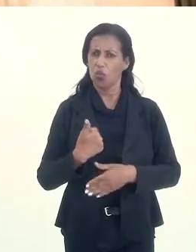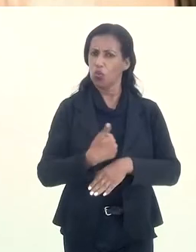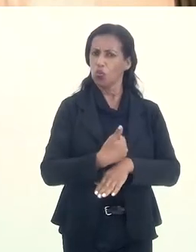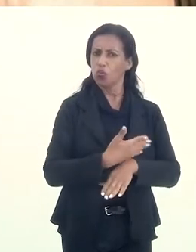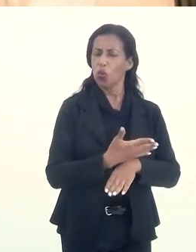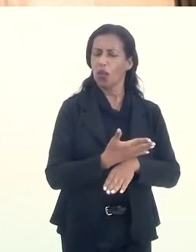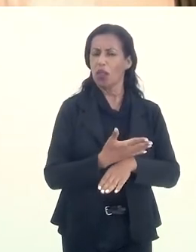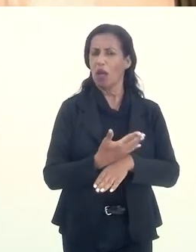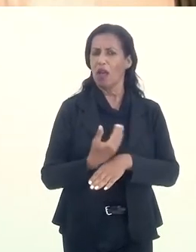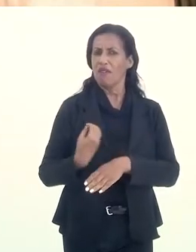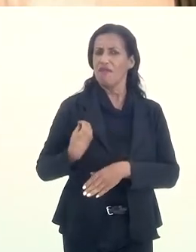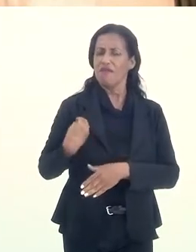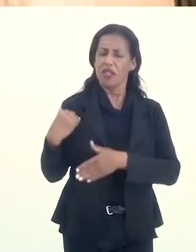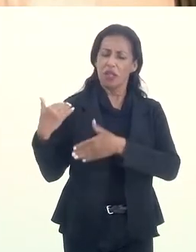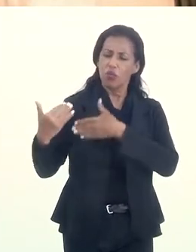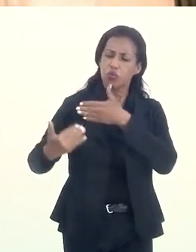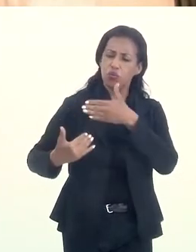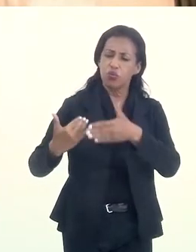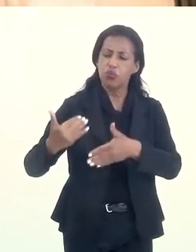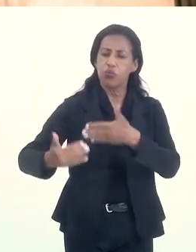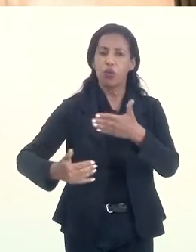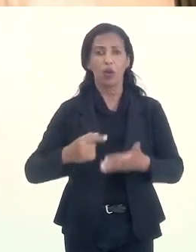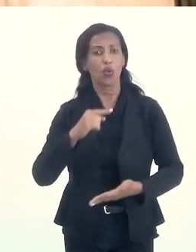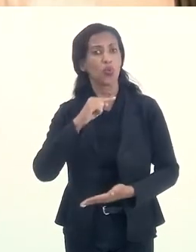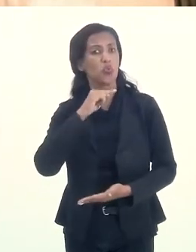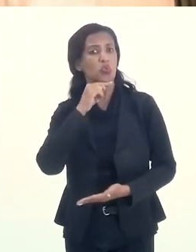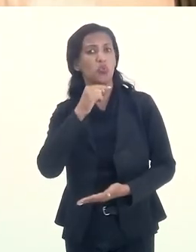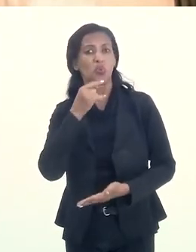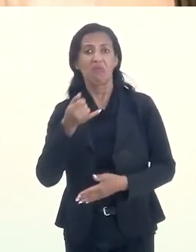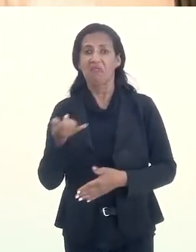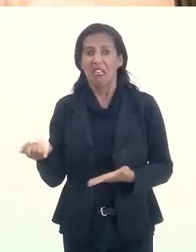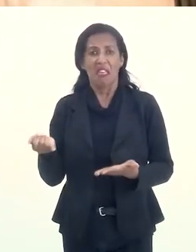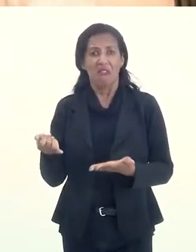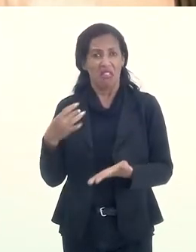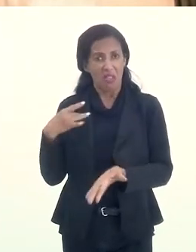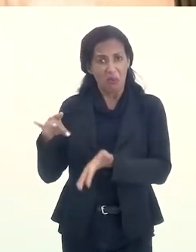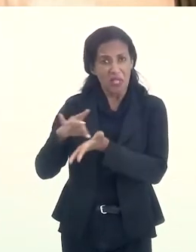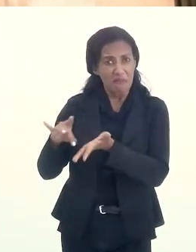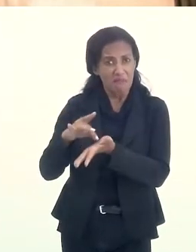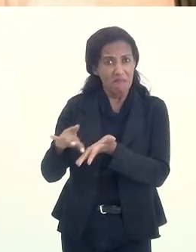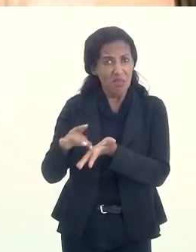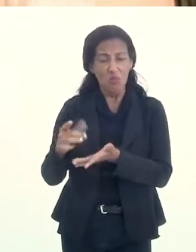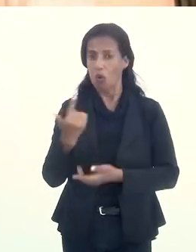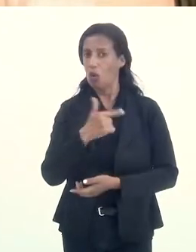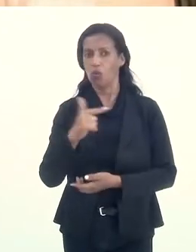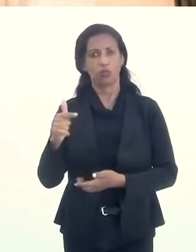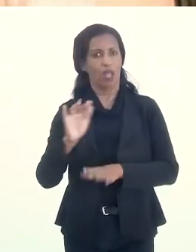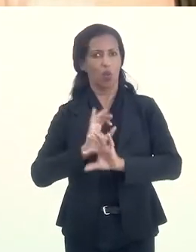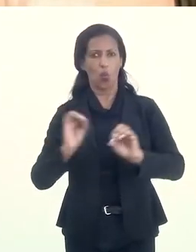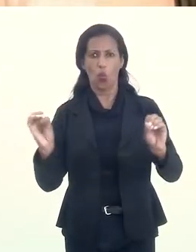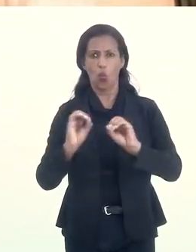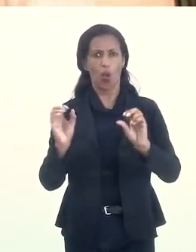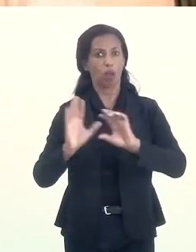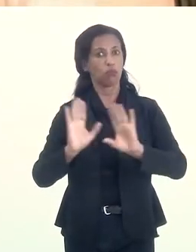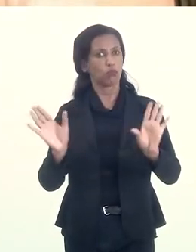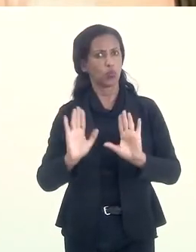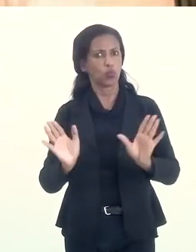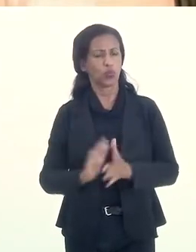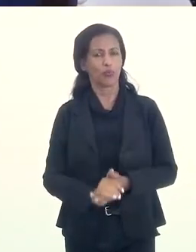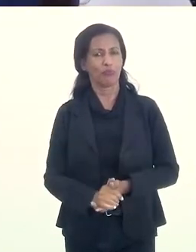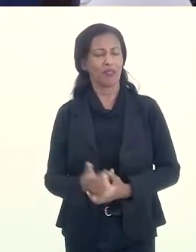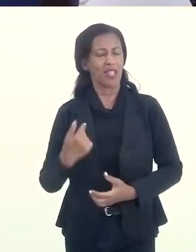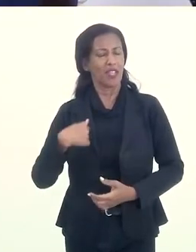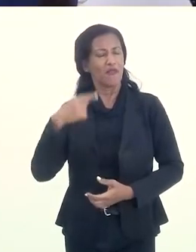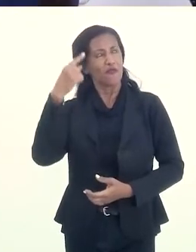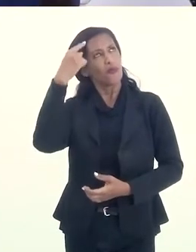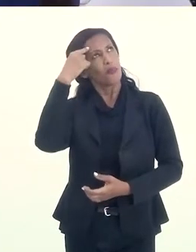toda a minha vida, eu praticamente não consegui fazer inimigos. Eu tenho essa incapacidade. Que